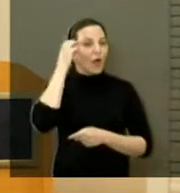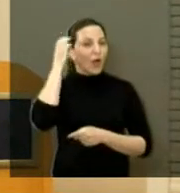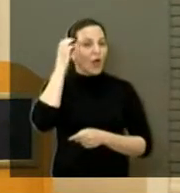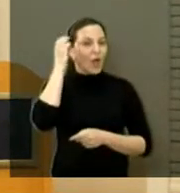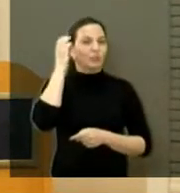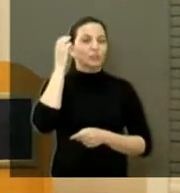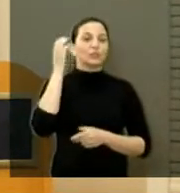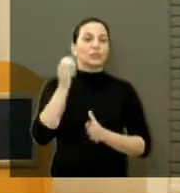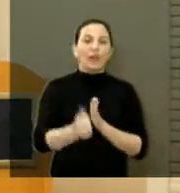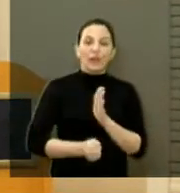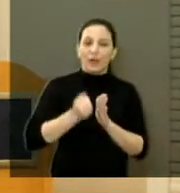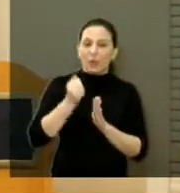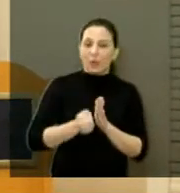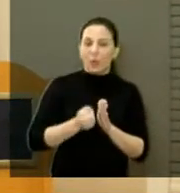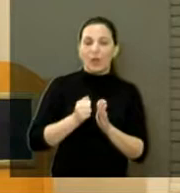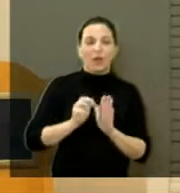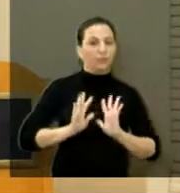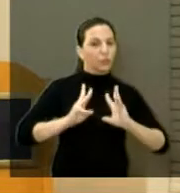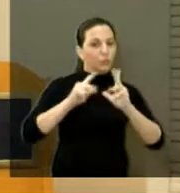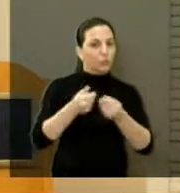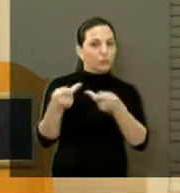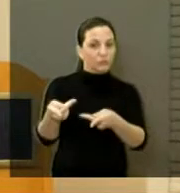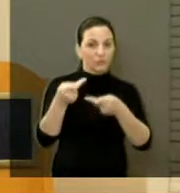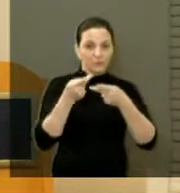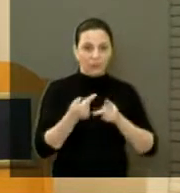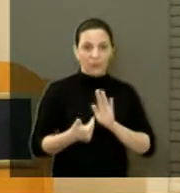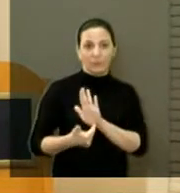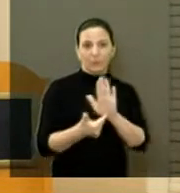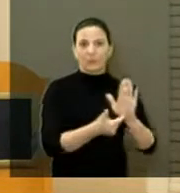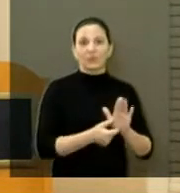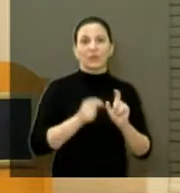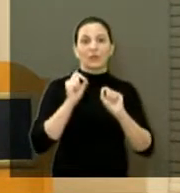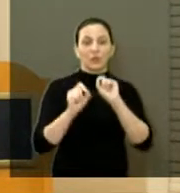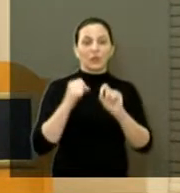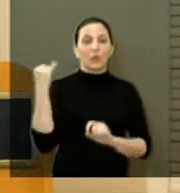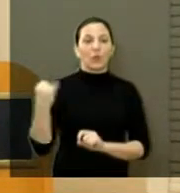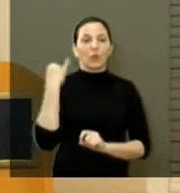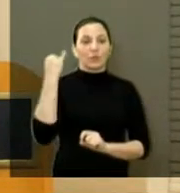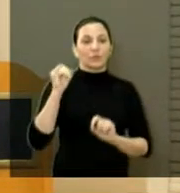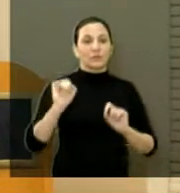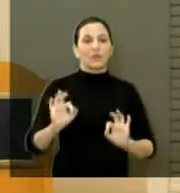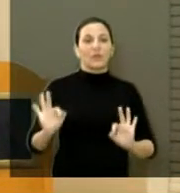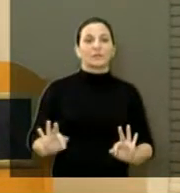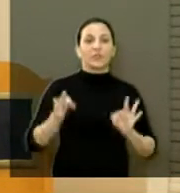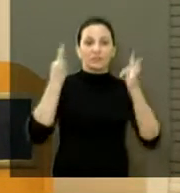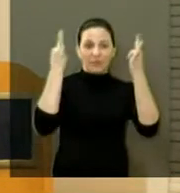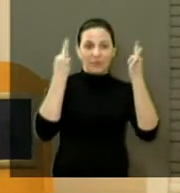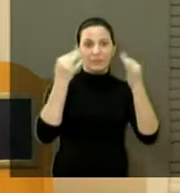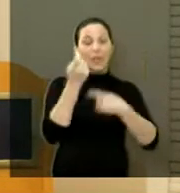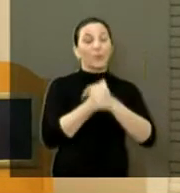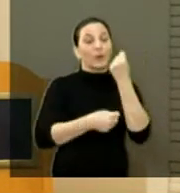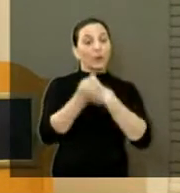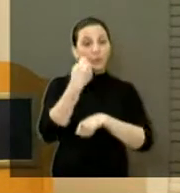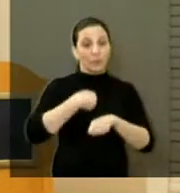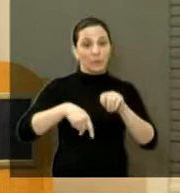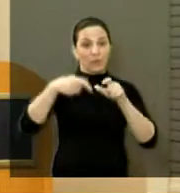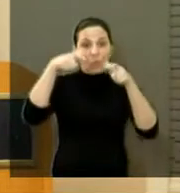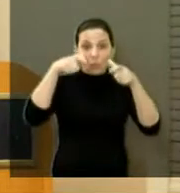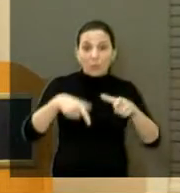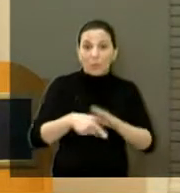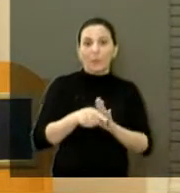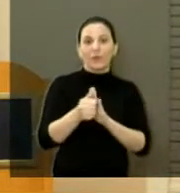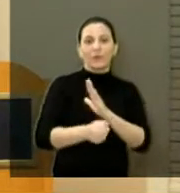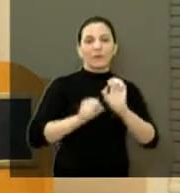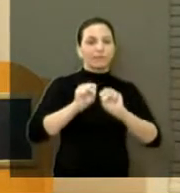Araraquara. Gostaria de ressaltar ainda que a importância dessa festa para os negócios, para a economia local. Isso